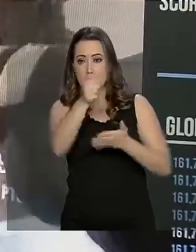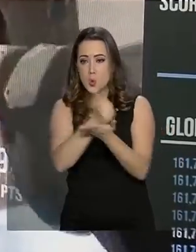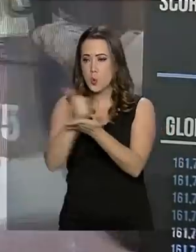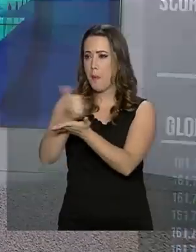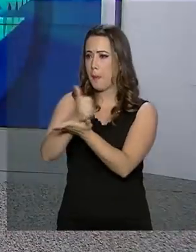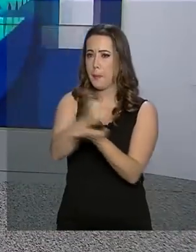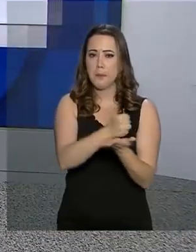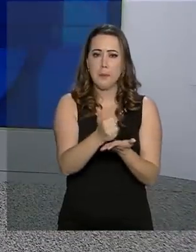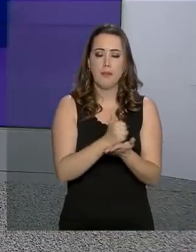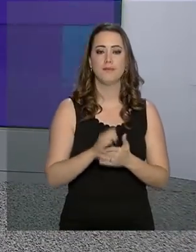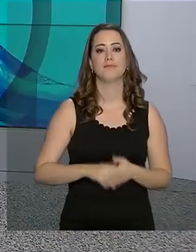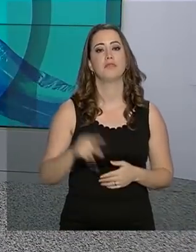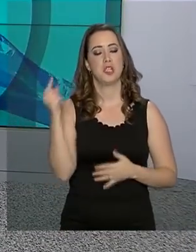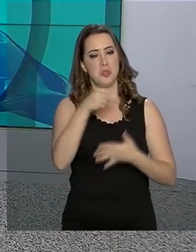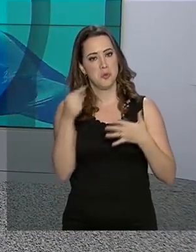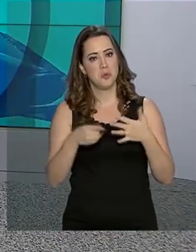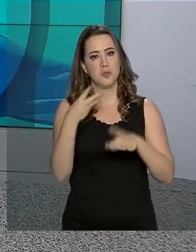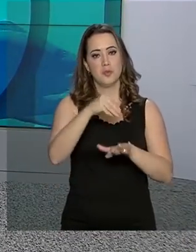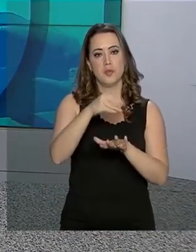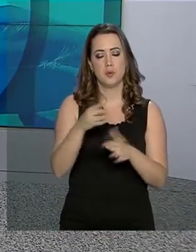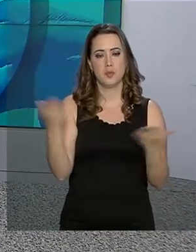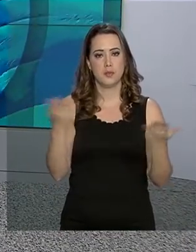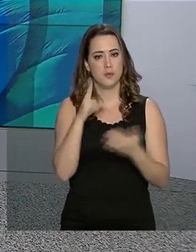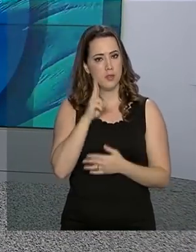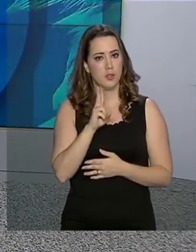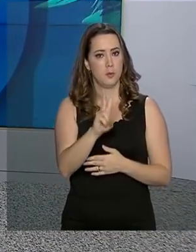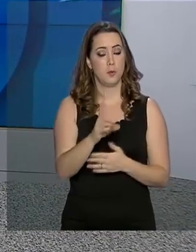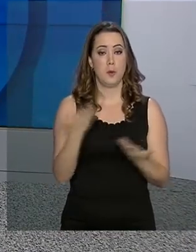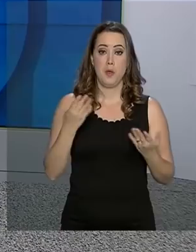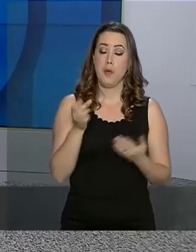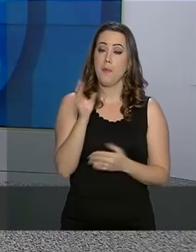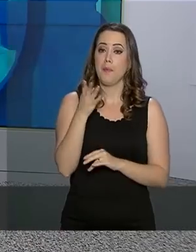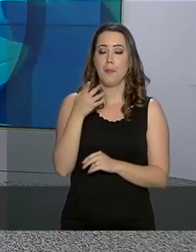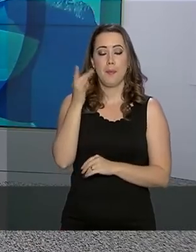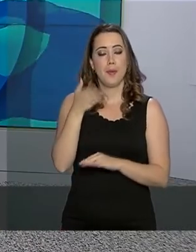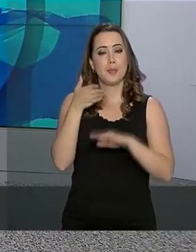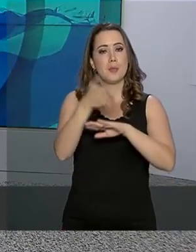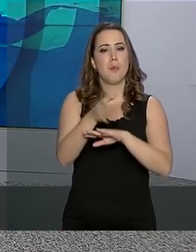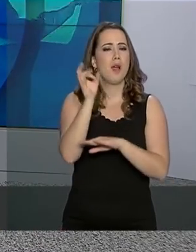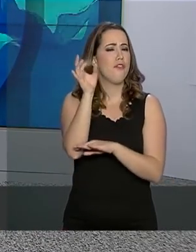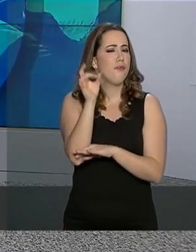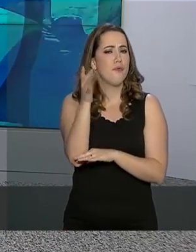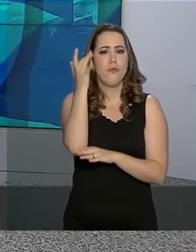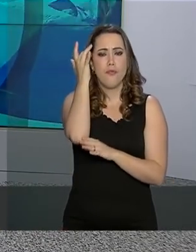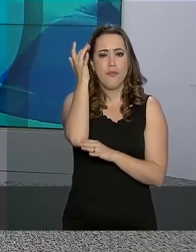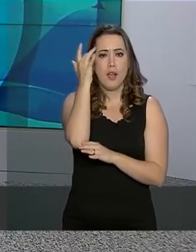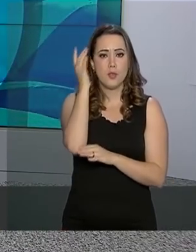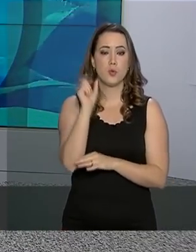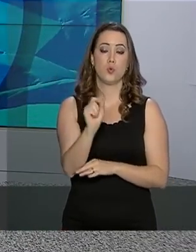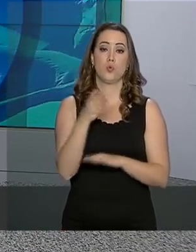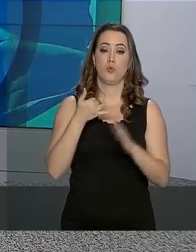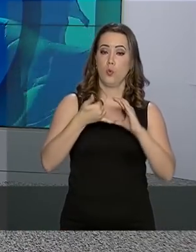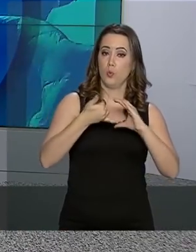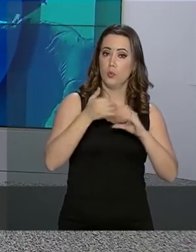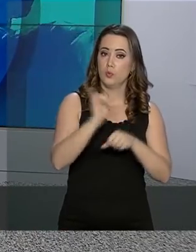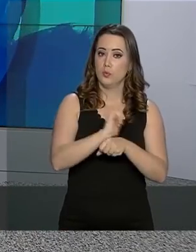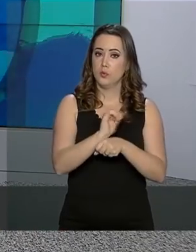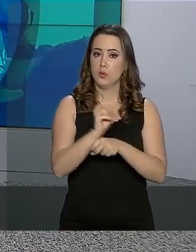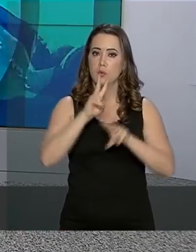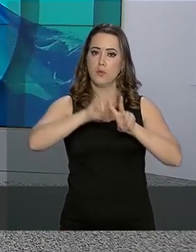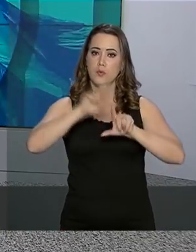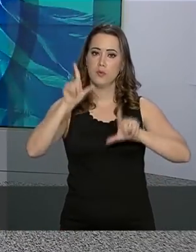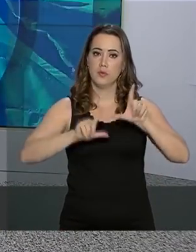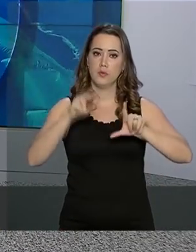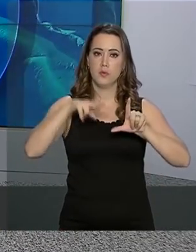jogadores. Essas e outras notícias você acompanha agora. E para participar basta acessar o Bate-Papa ao vivo no YouTube ou usar a